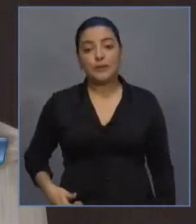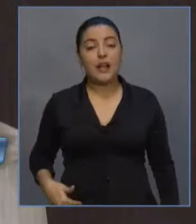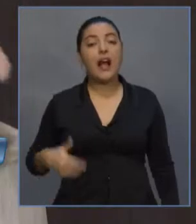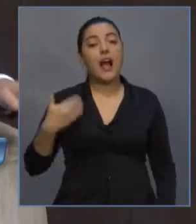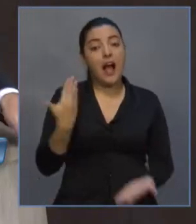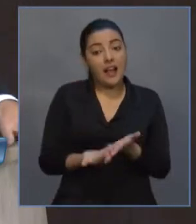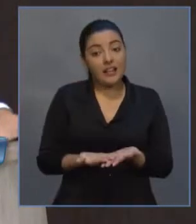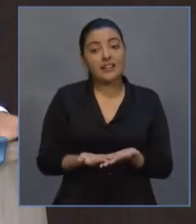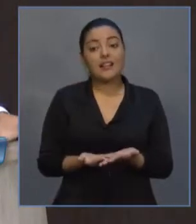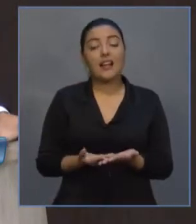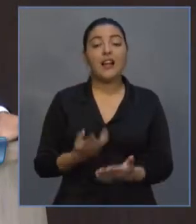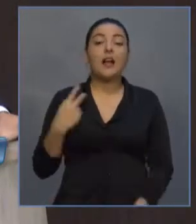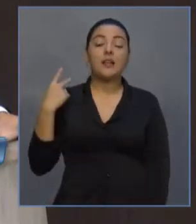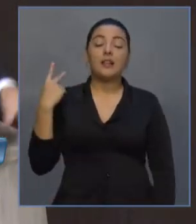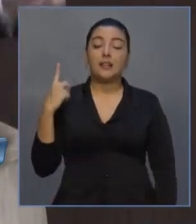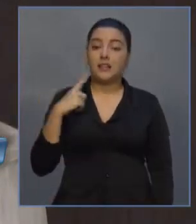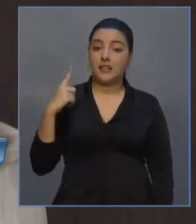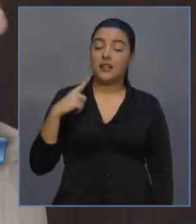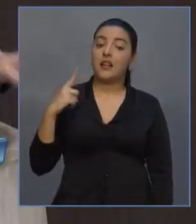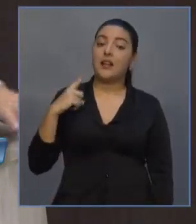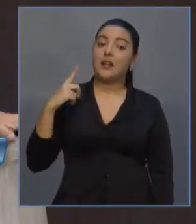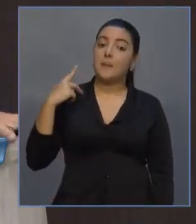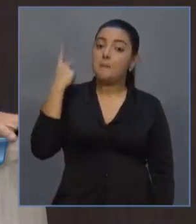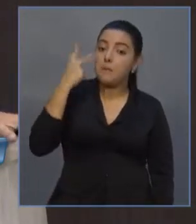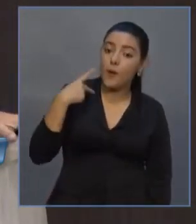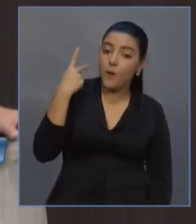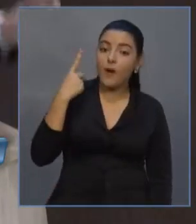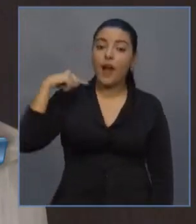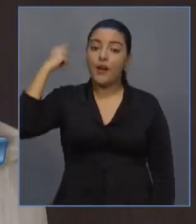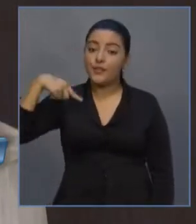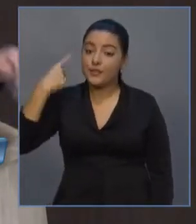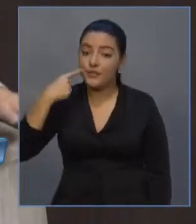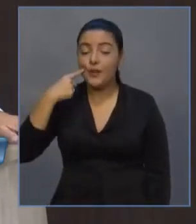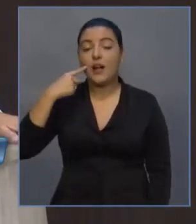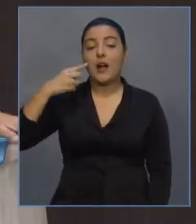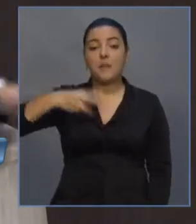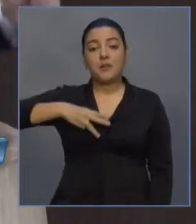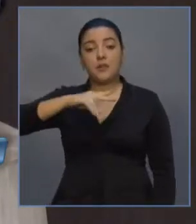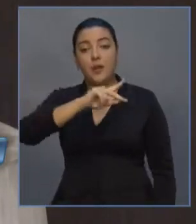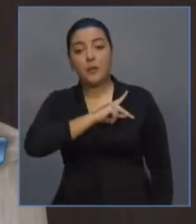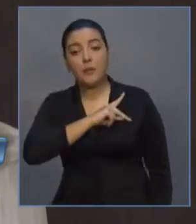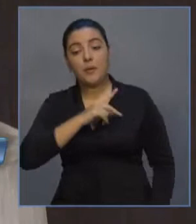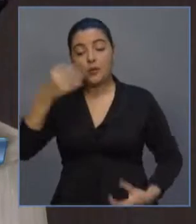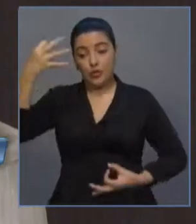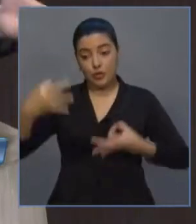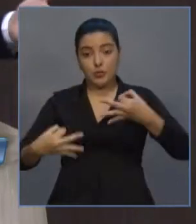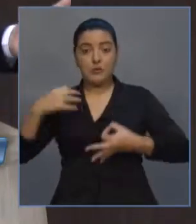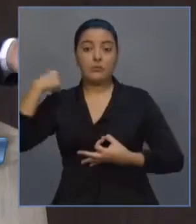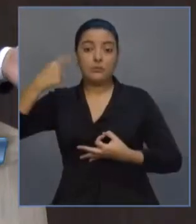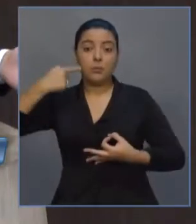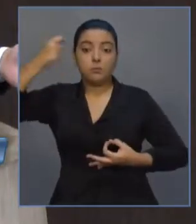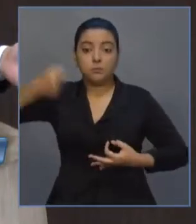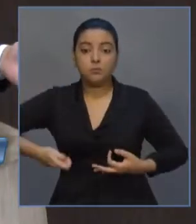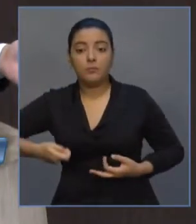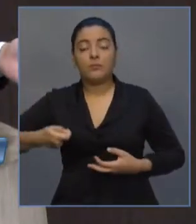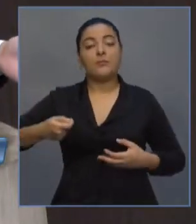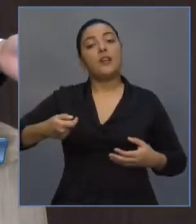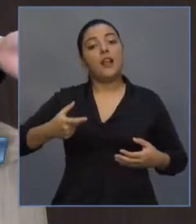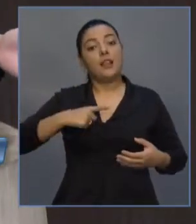ainda tem procurador, ainda tem Ministério Público, tem Judiciário, e tem sociedade, tem imprensa.